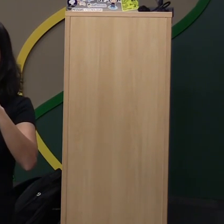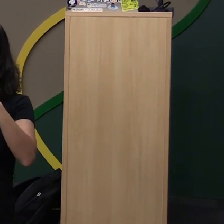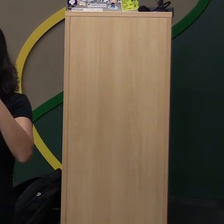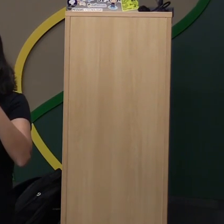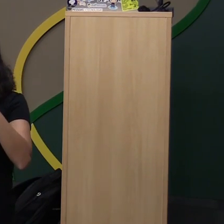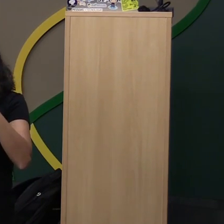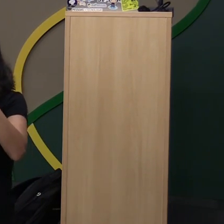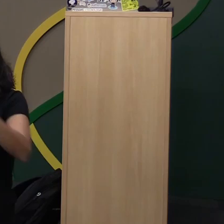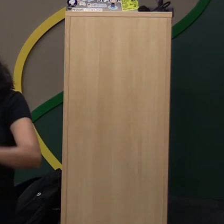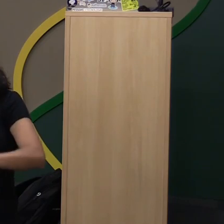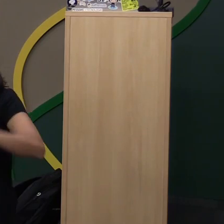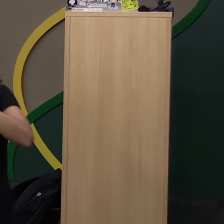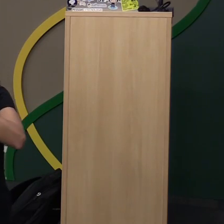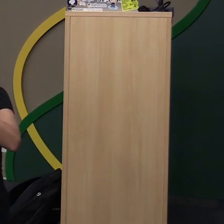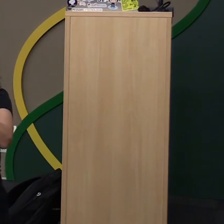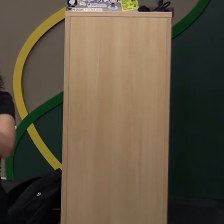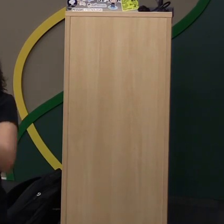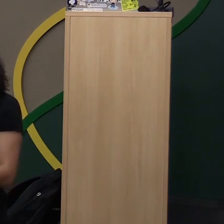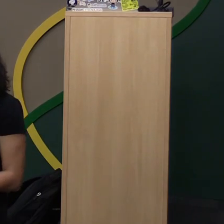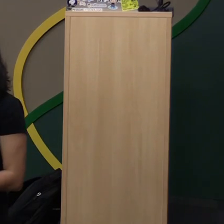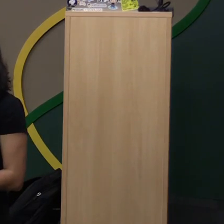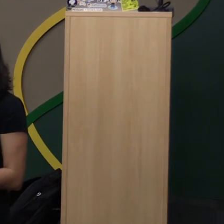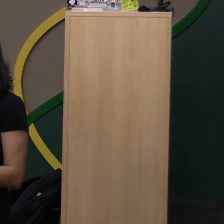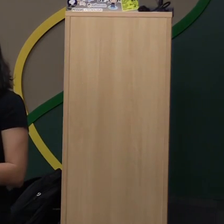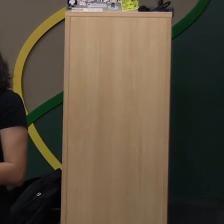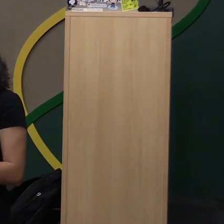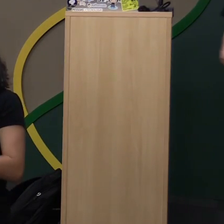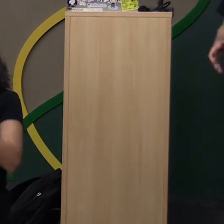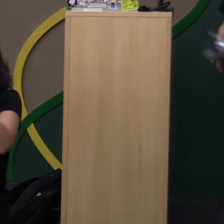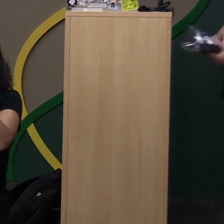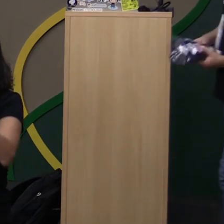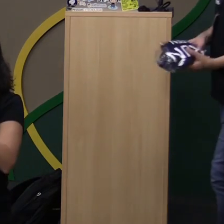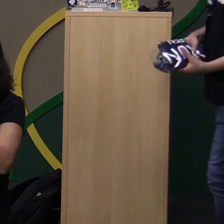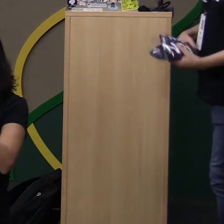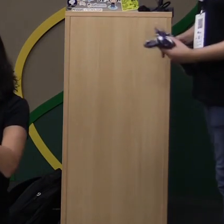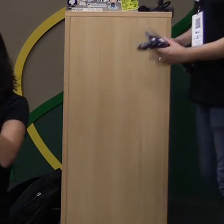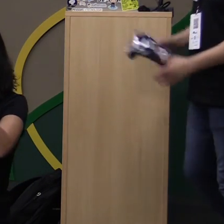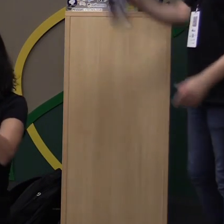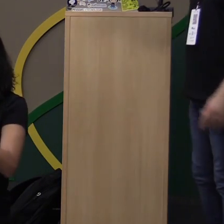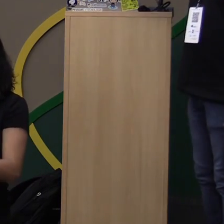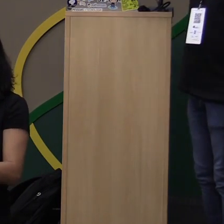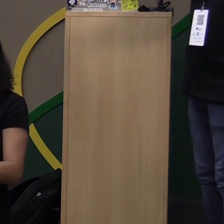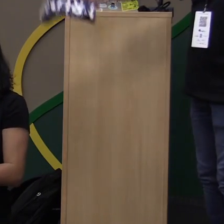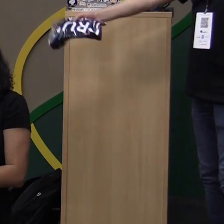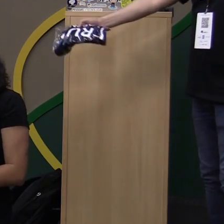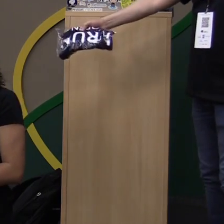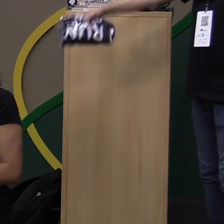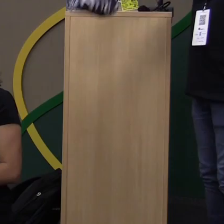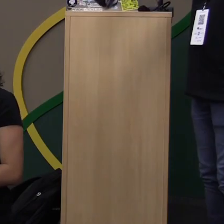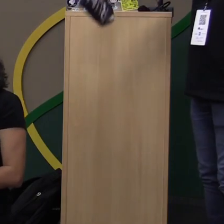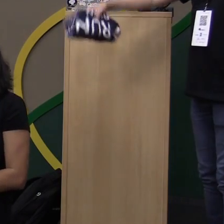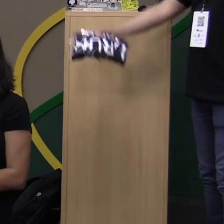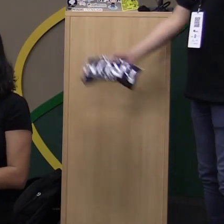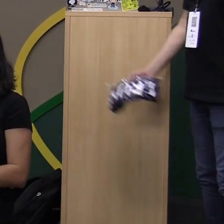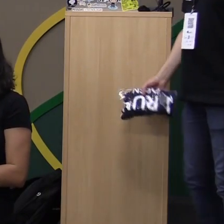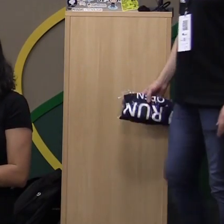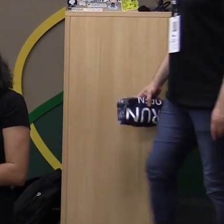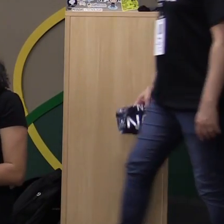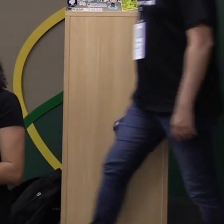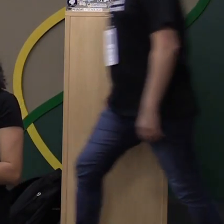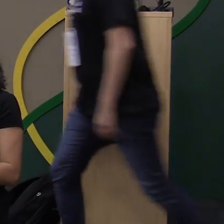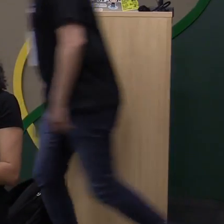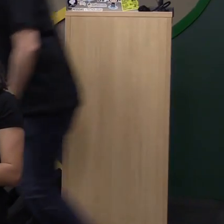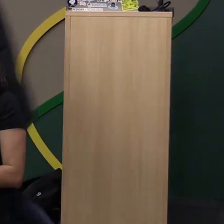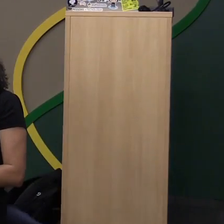dela. Consegue. O que acontece? Quando você preenche um formulário na web, quando você aperta lá o botão